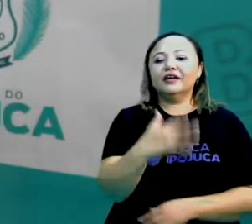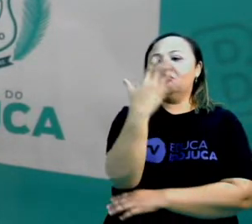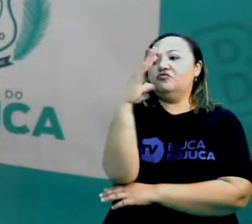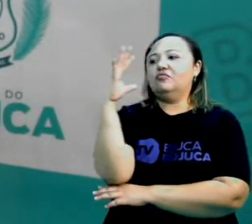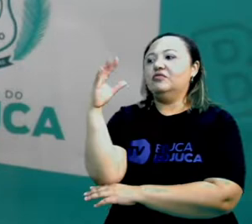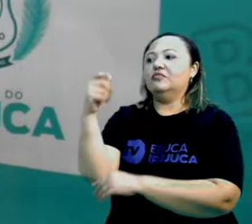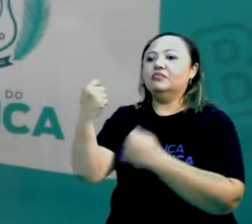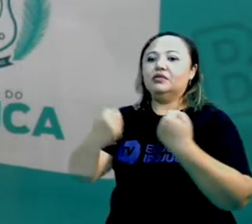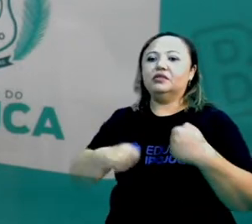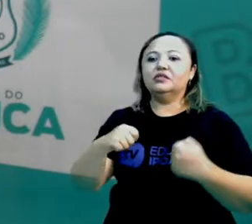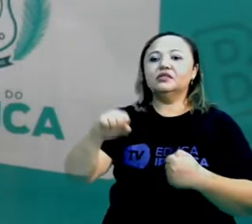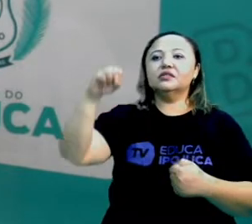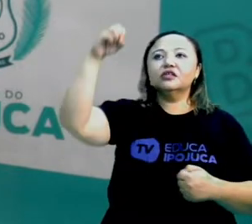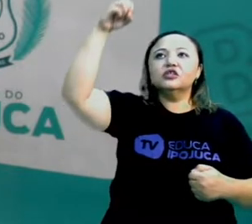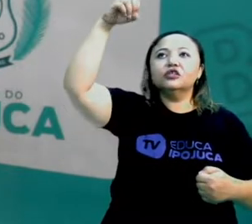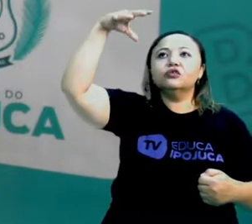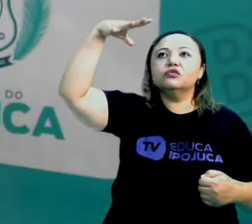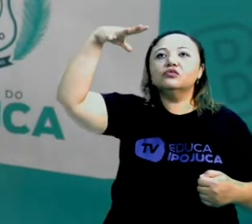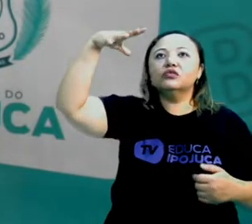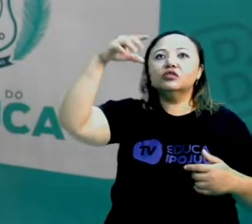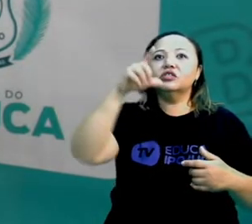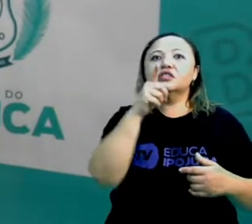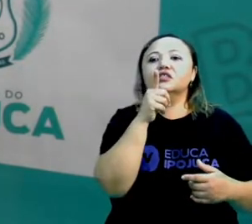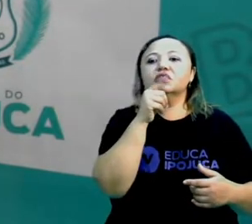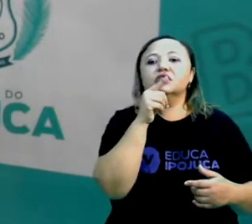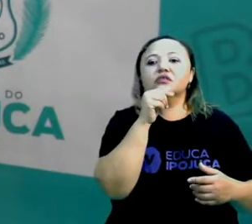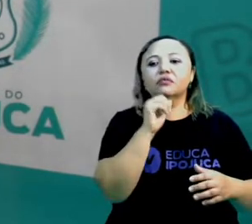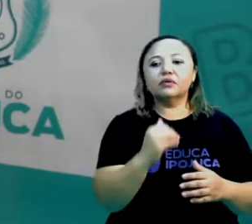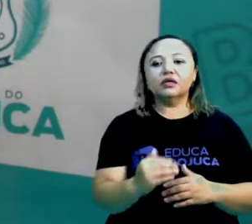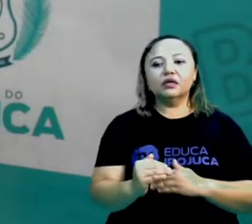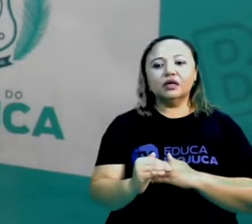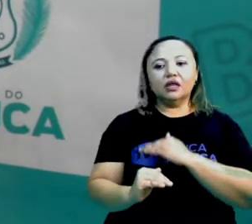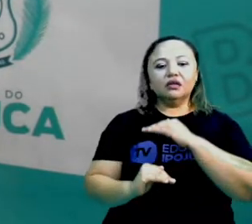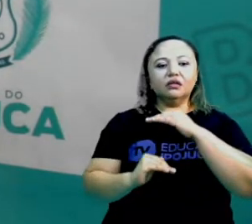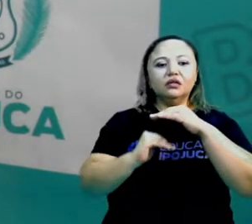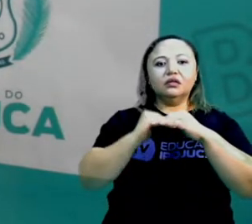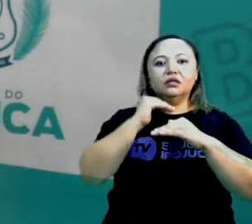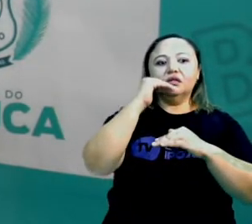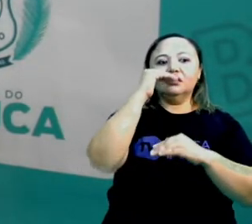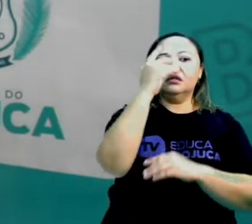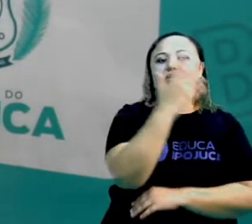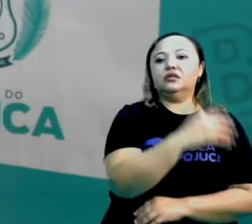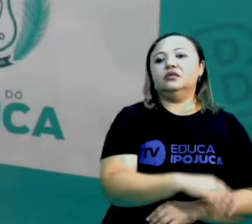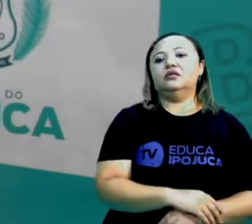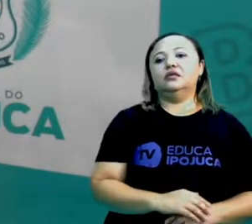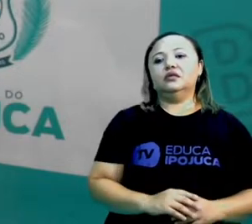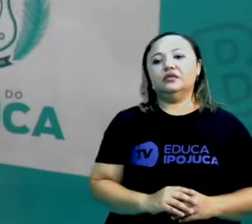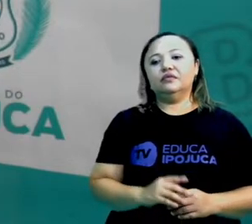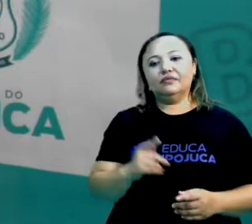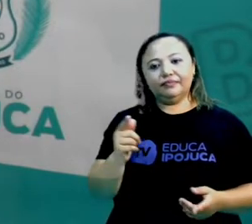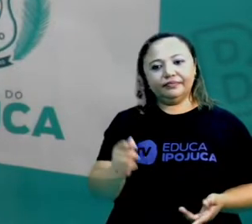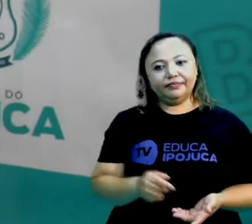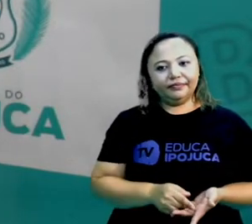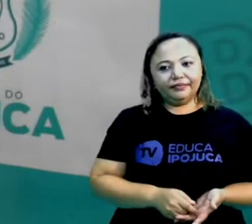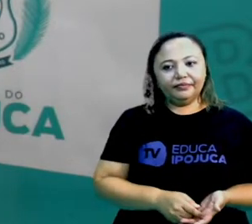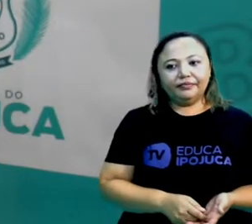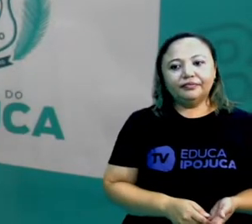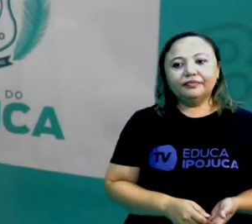luz como de água para se desenvolver, para crescer. Vamos lá!